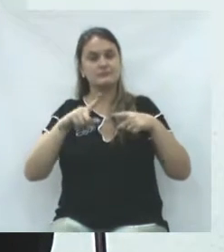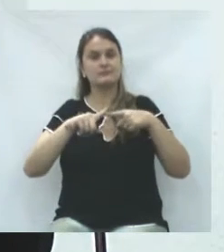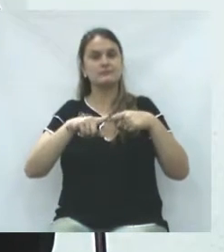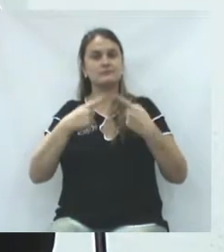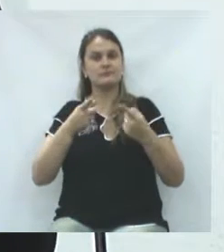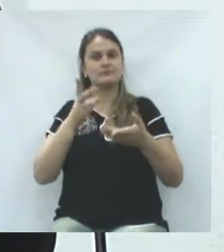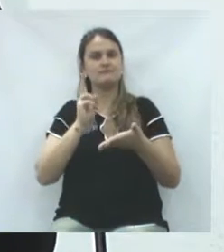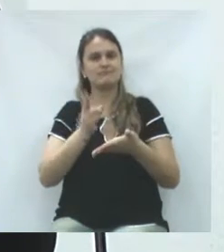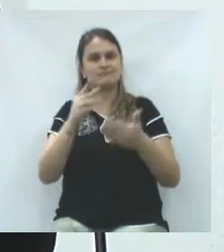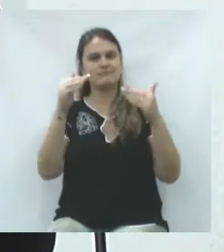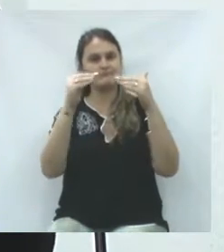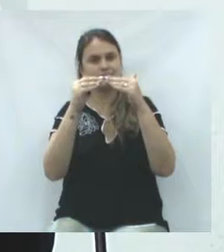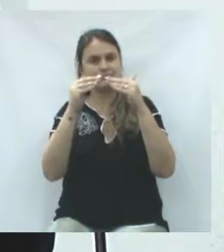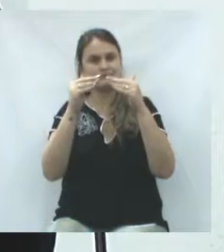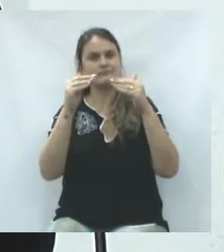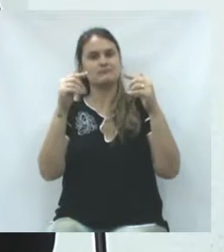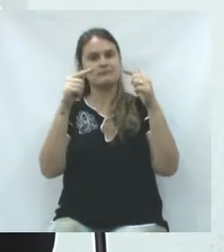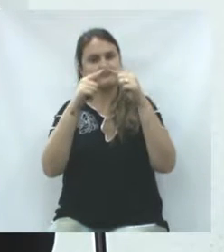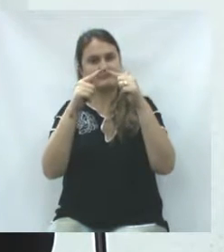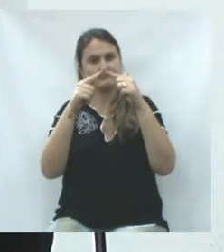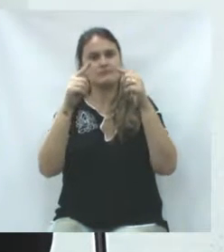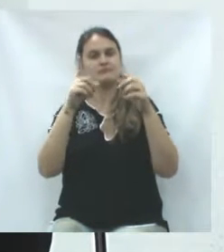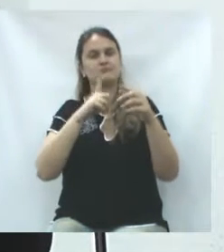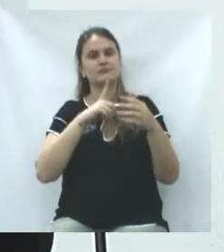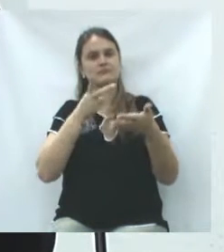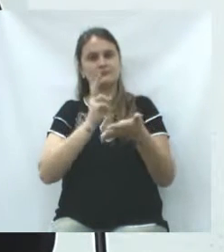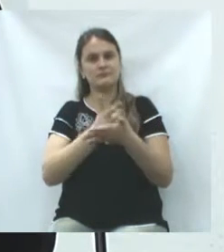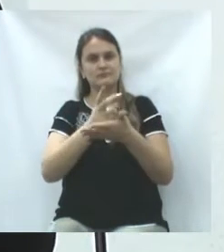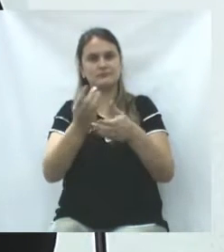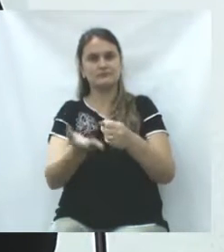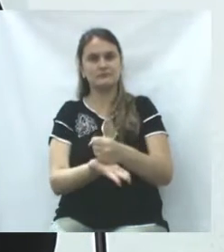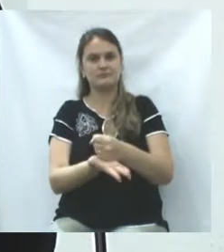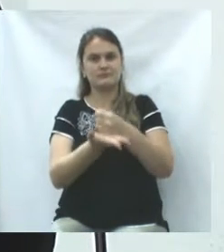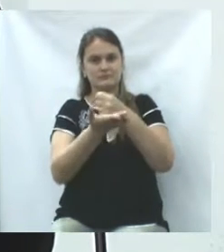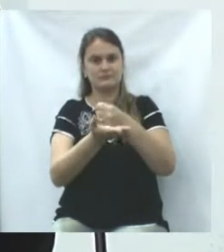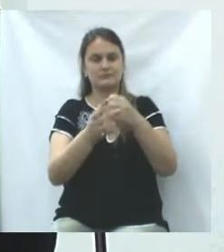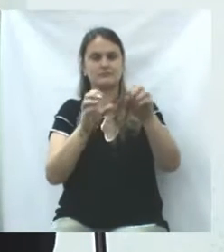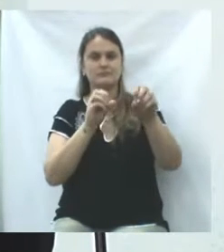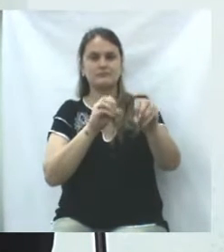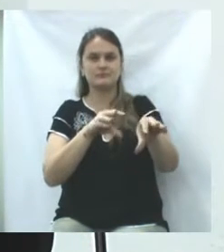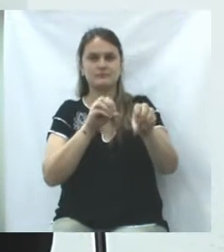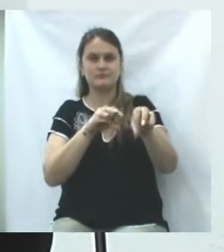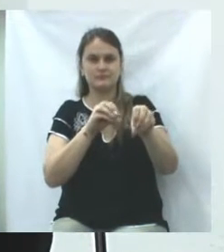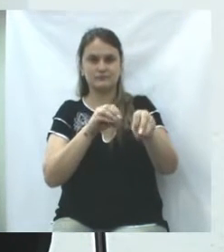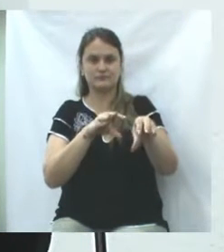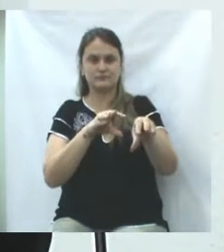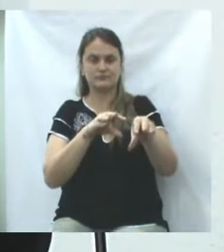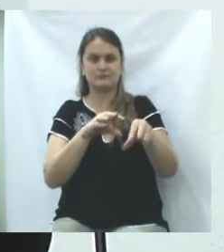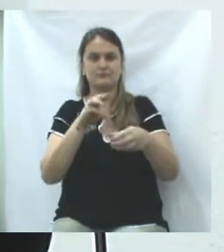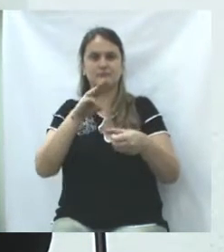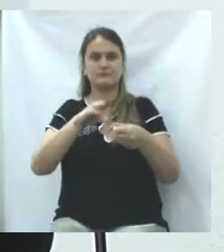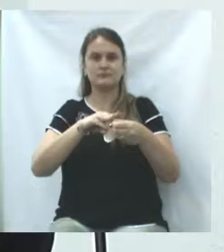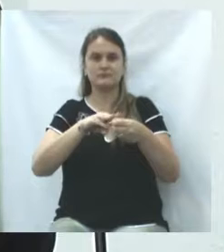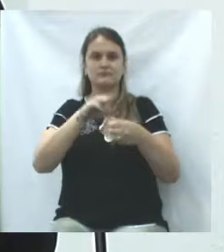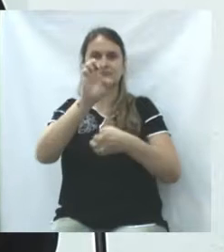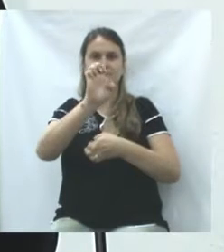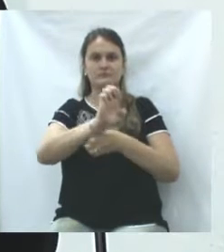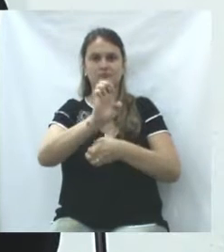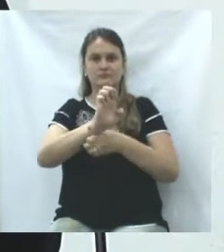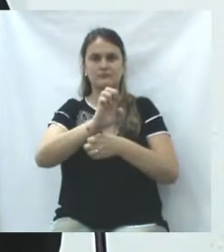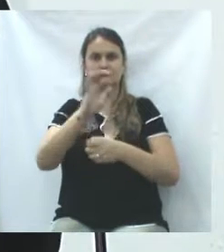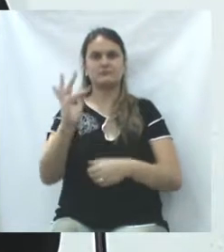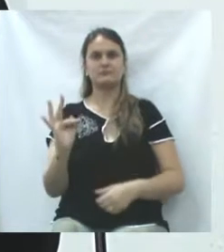mas, sincronizado e sintonizado, e com o apoio da educação municipal,